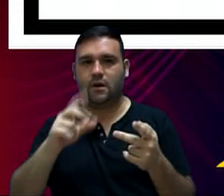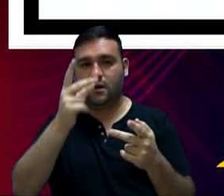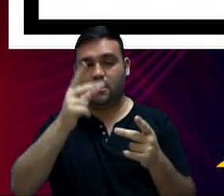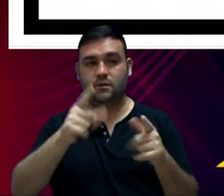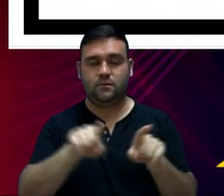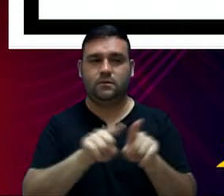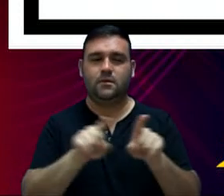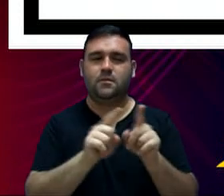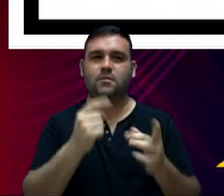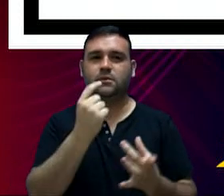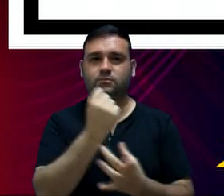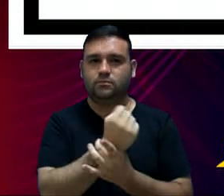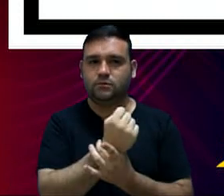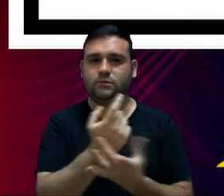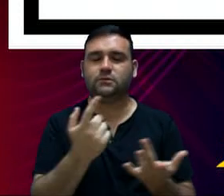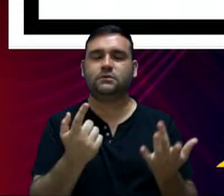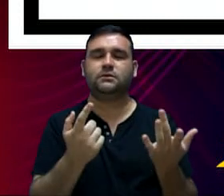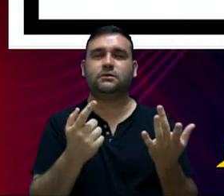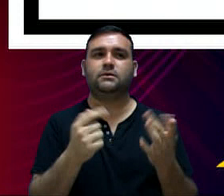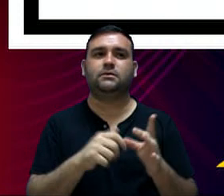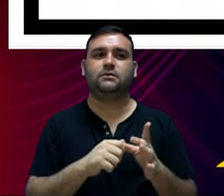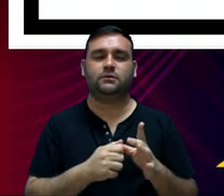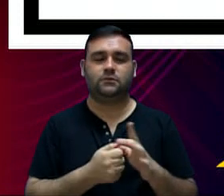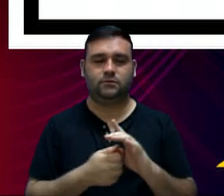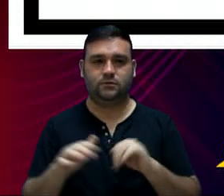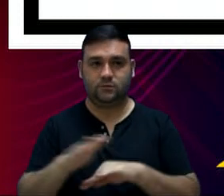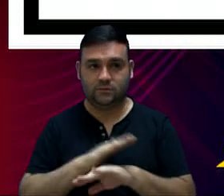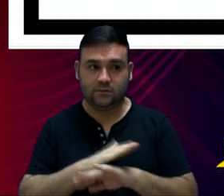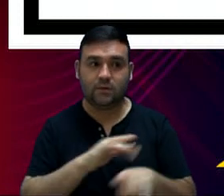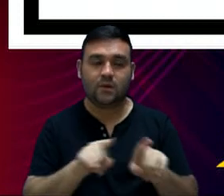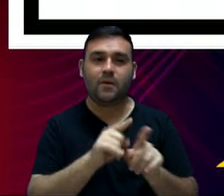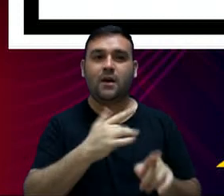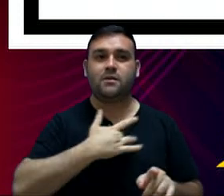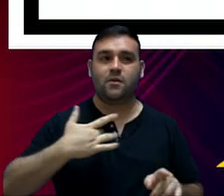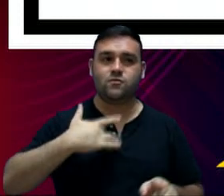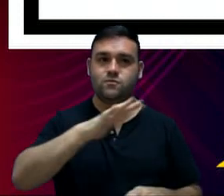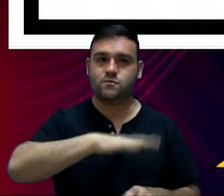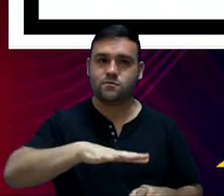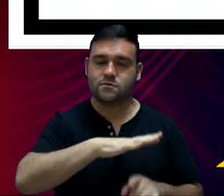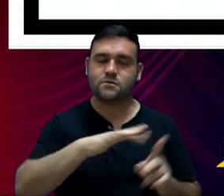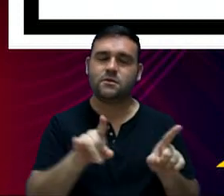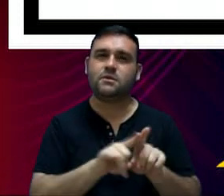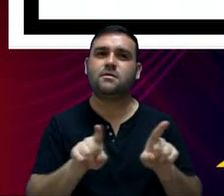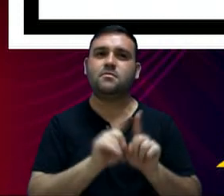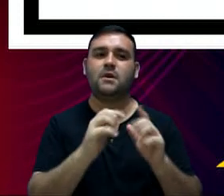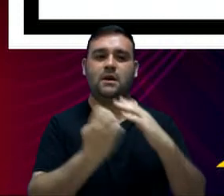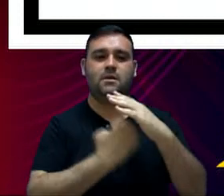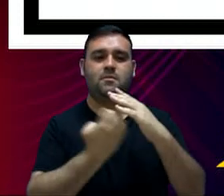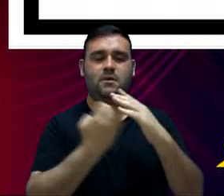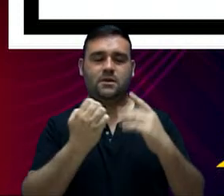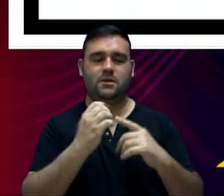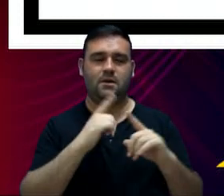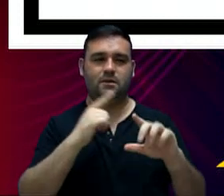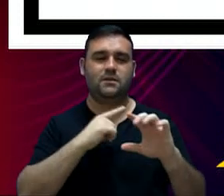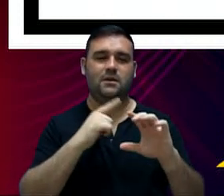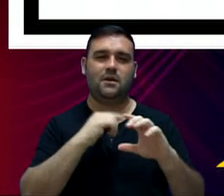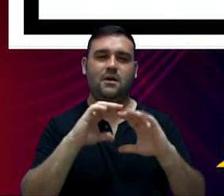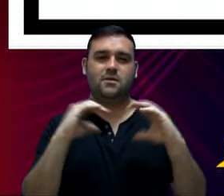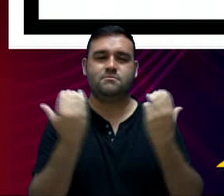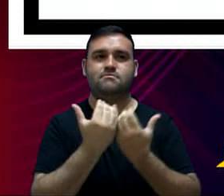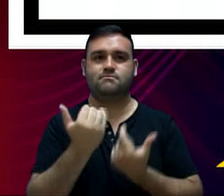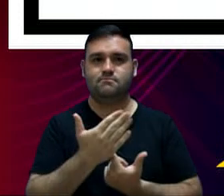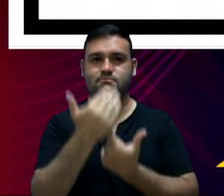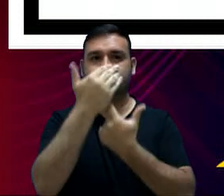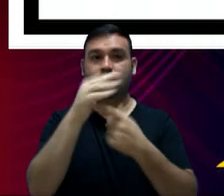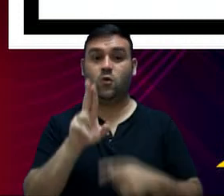a Previdência, Fundação para a Previdência, Fundação para a Saúde, e a empresa Parque Tecnológico, e a URBIS também.